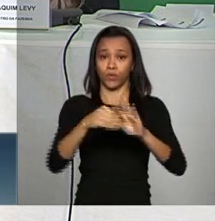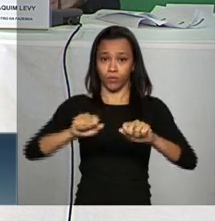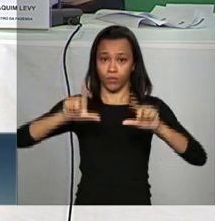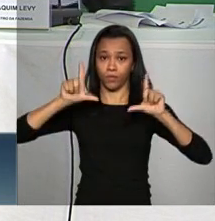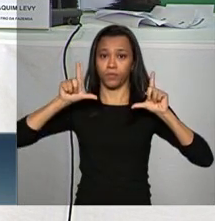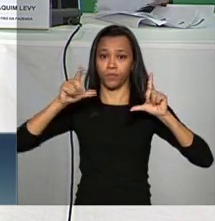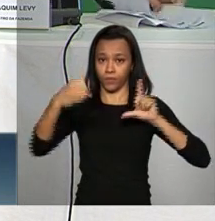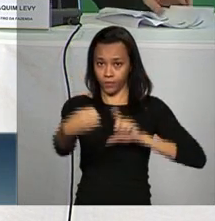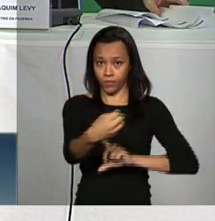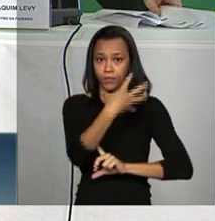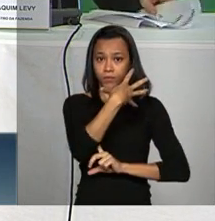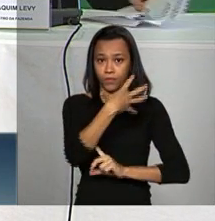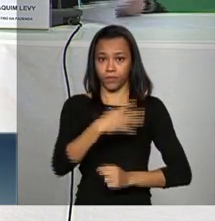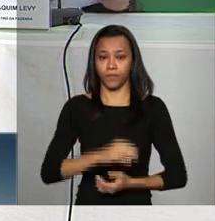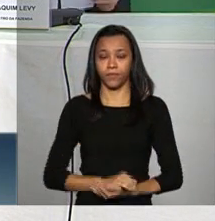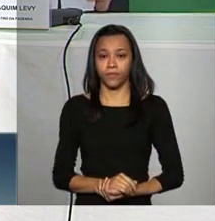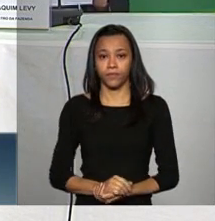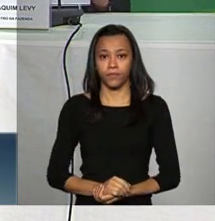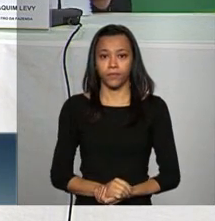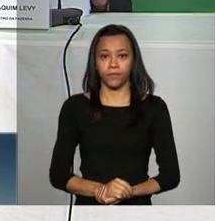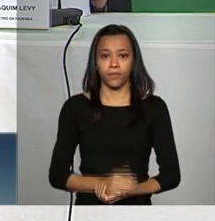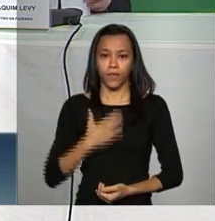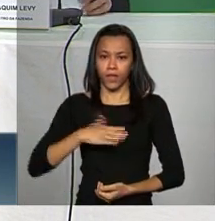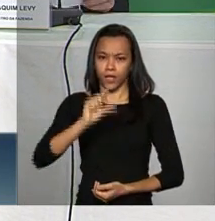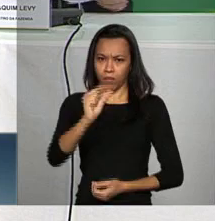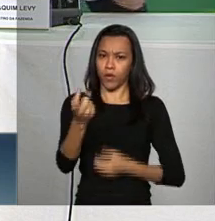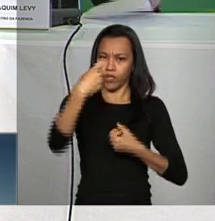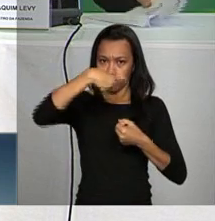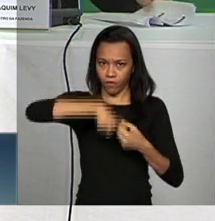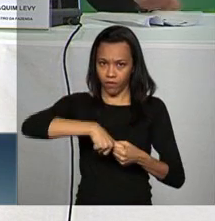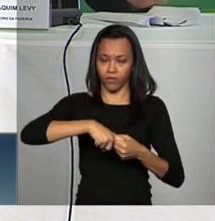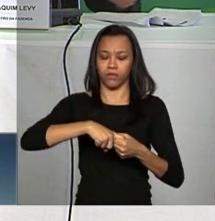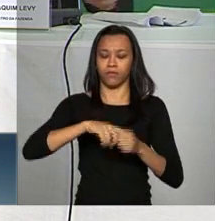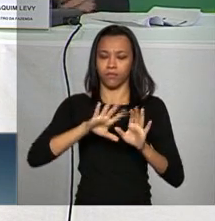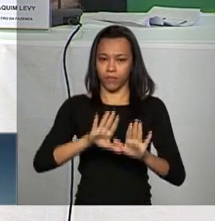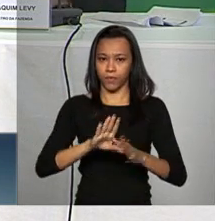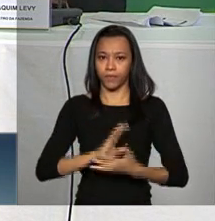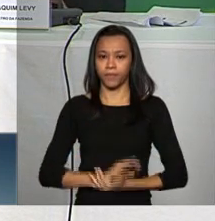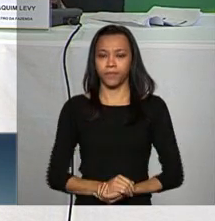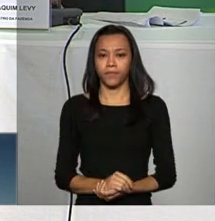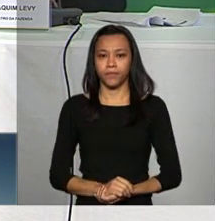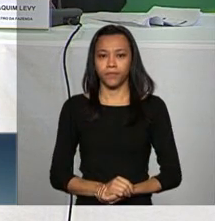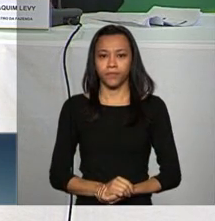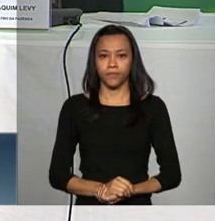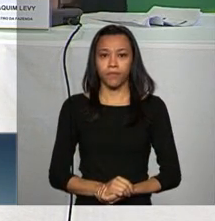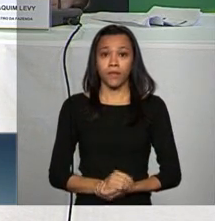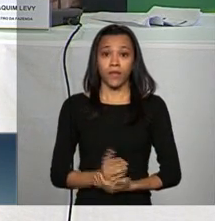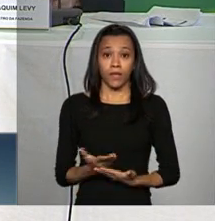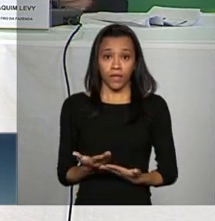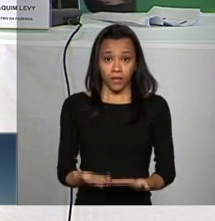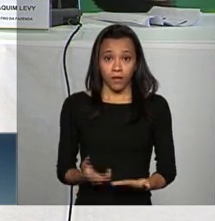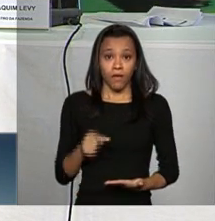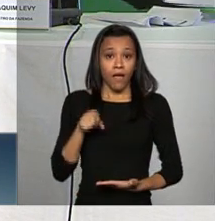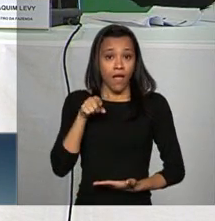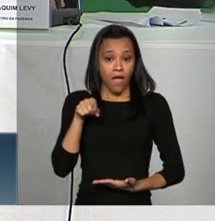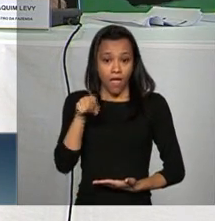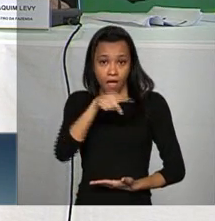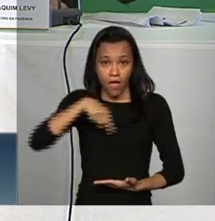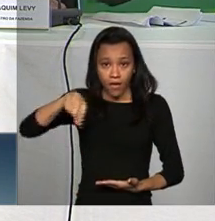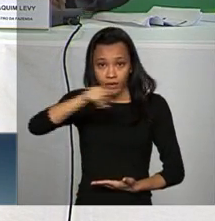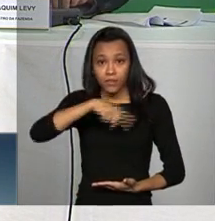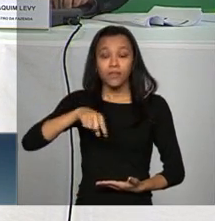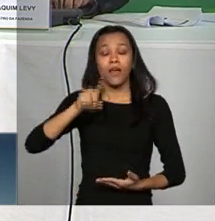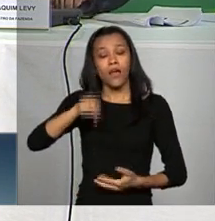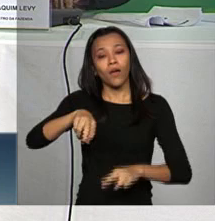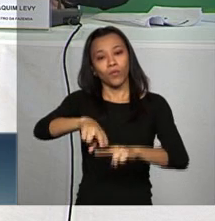Então, aí. Fica aí. Está bom. Daqui a pouco a gente volta para o desafio, mas fica aí. Então, estas são as